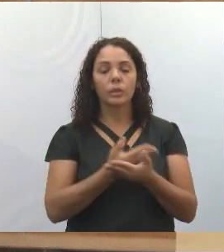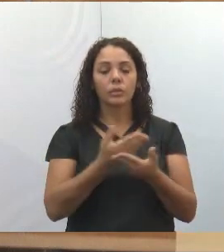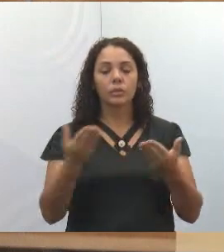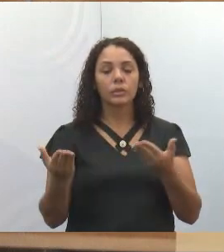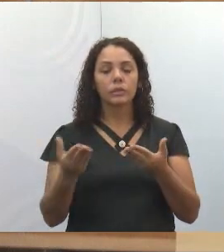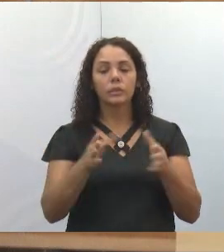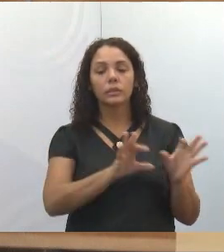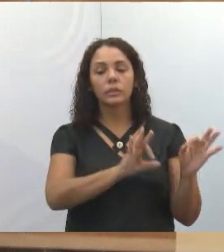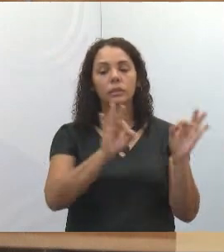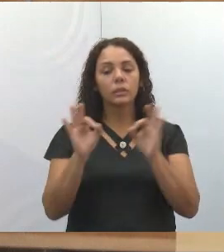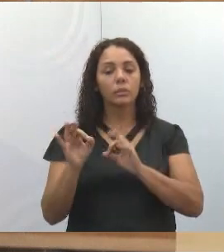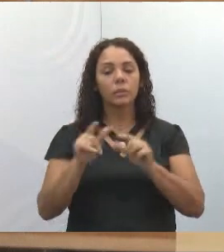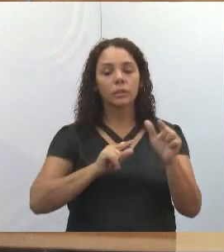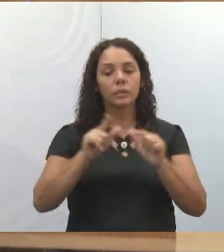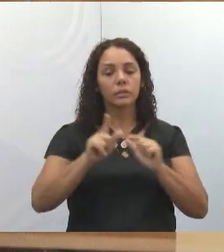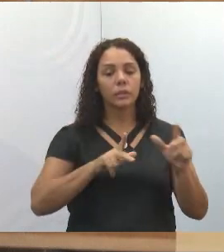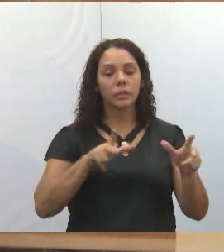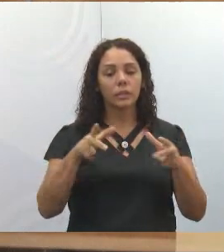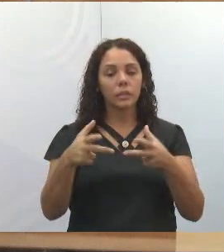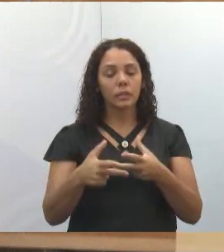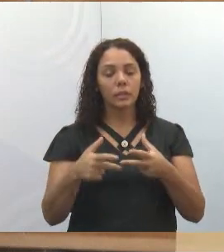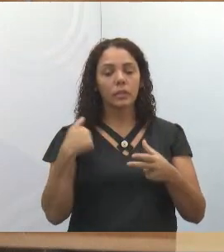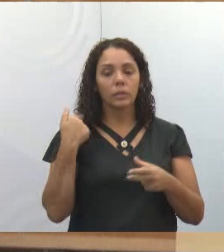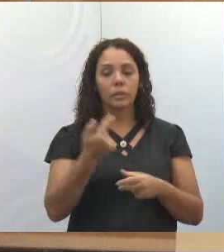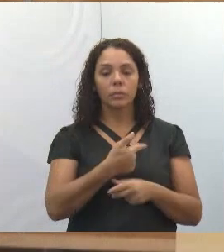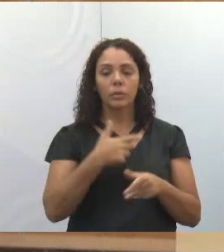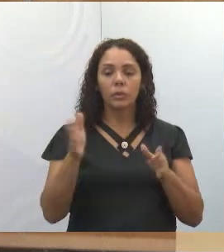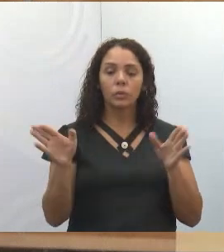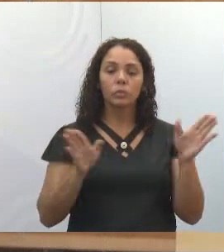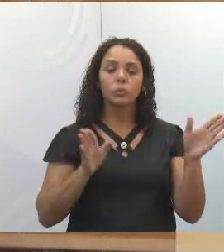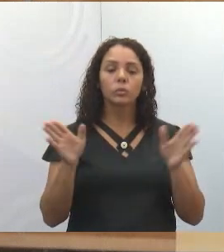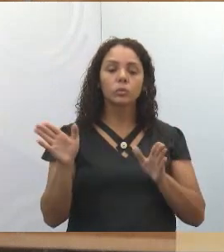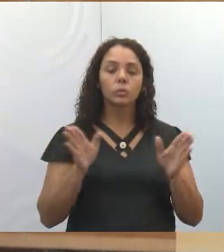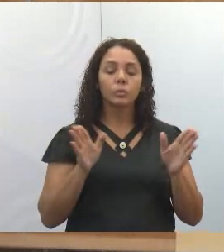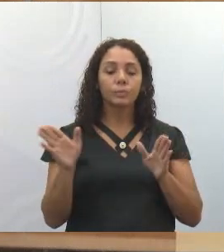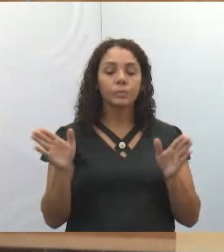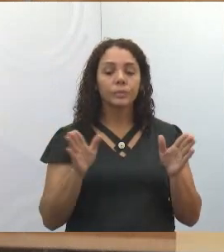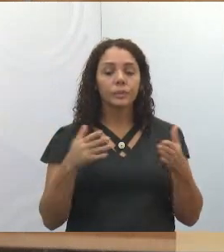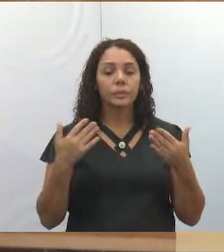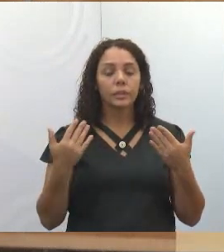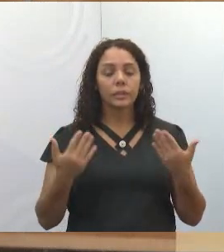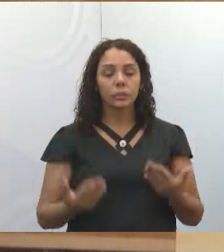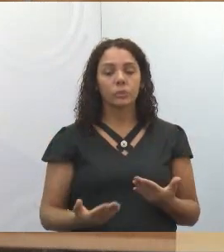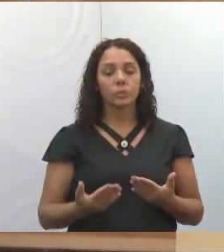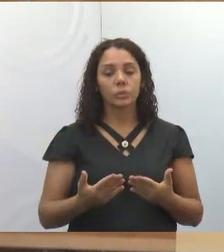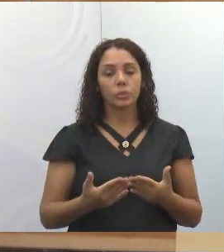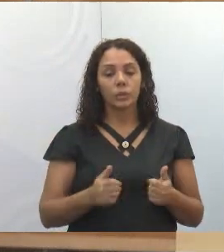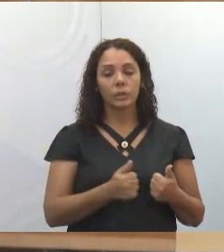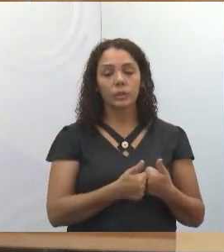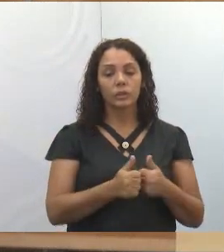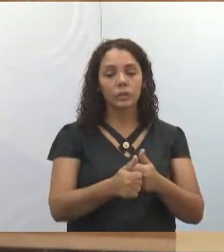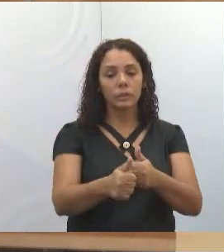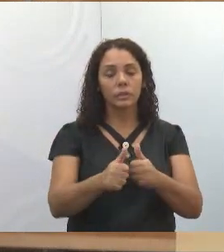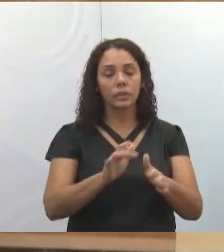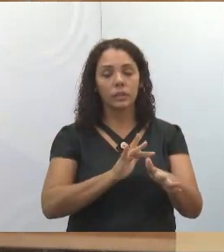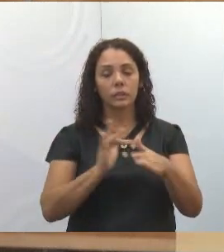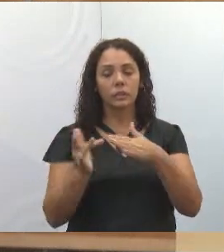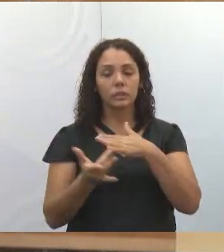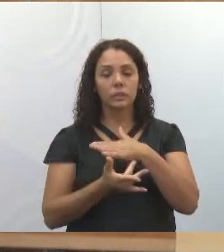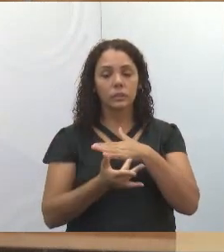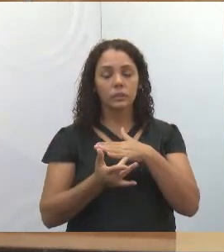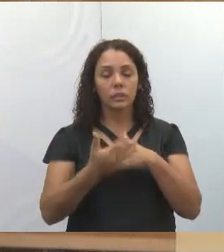acompanha a TV Câmara, que acompanha o nosso mandato, que segue a gente nas redes sociais.